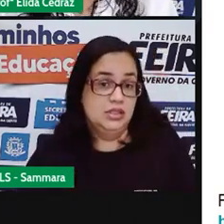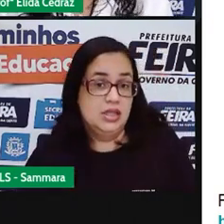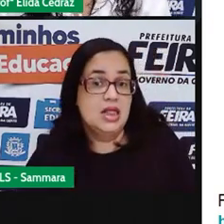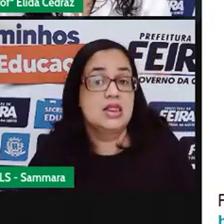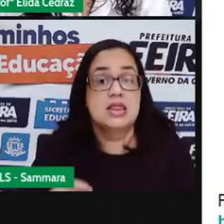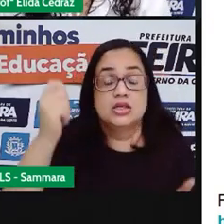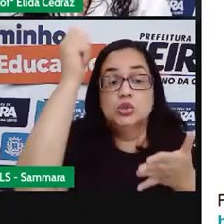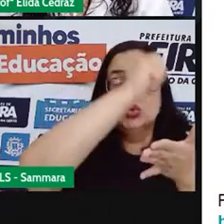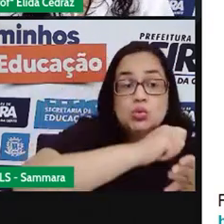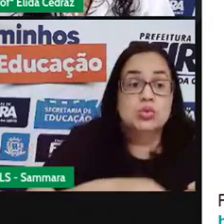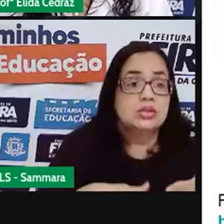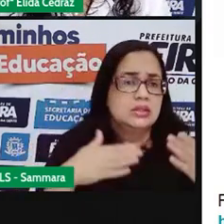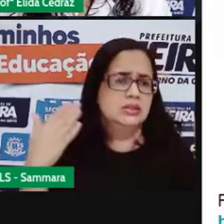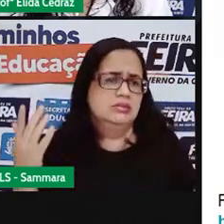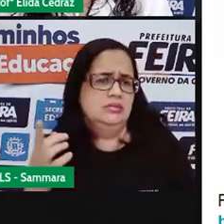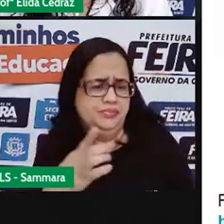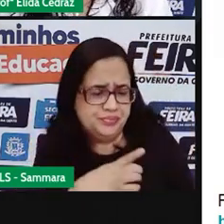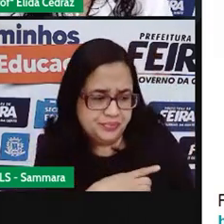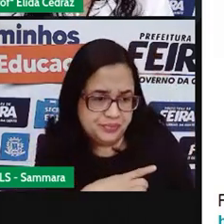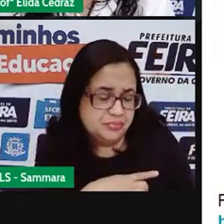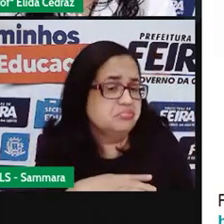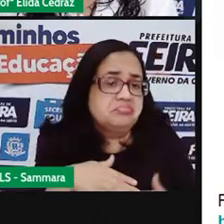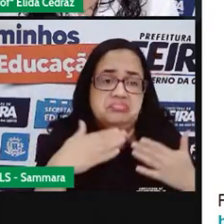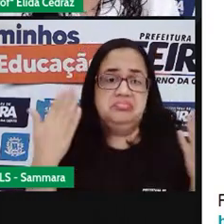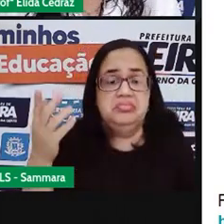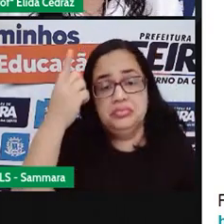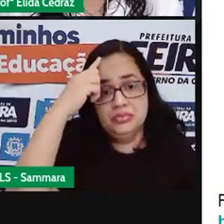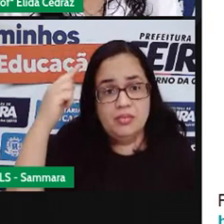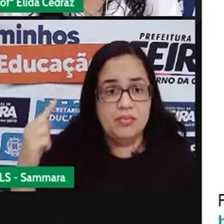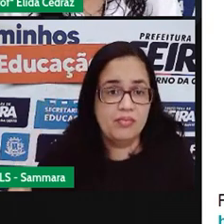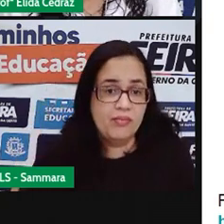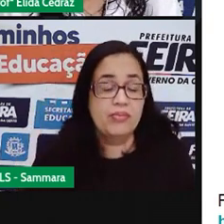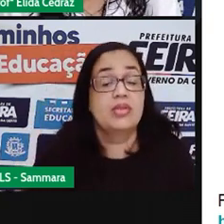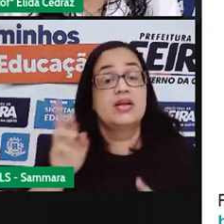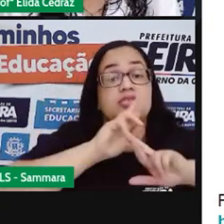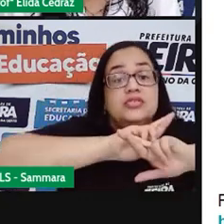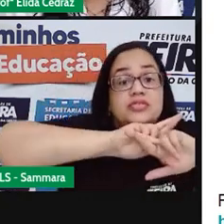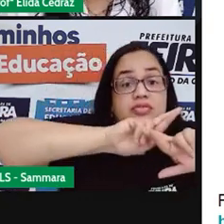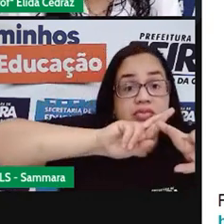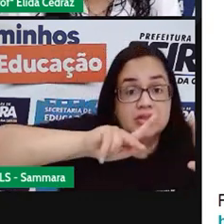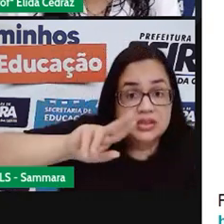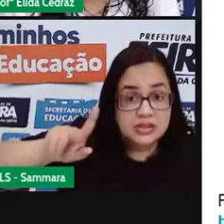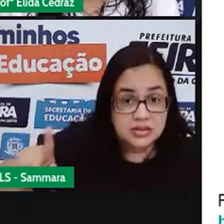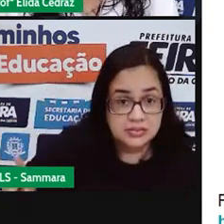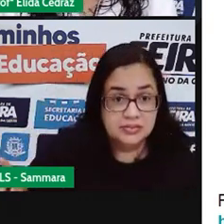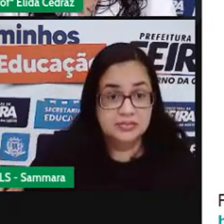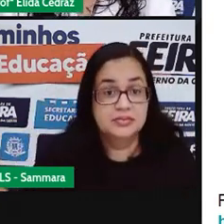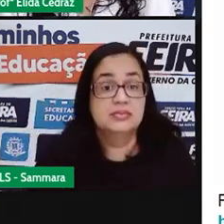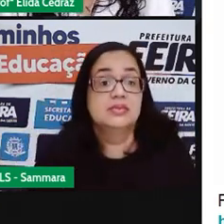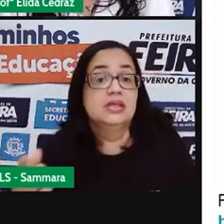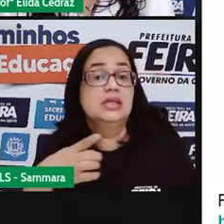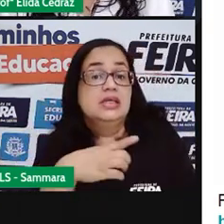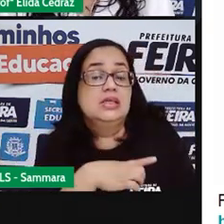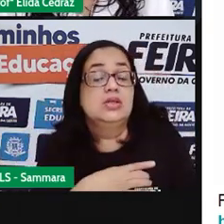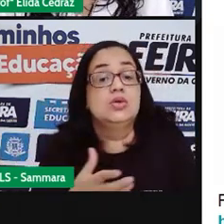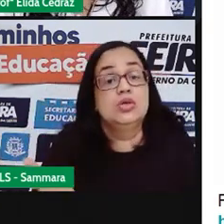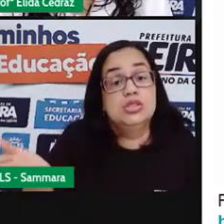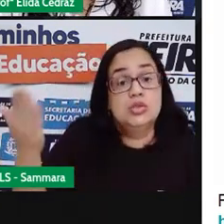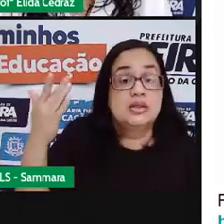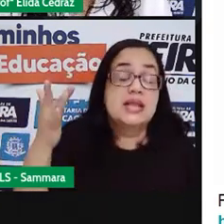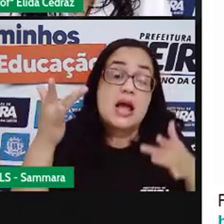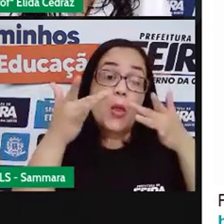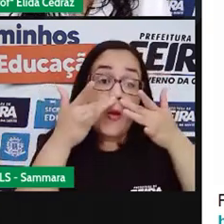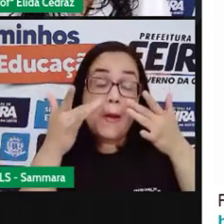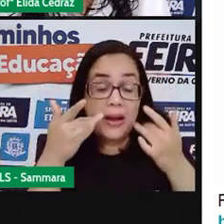registro de quem seria sido. Por diversas vezes, as sessões foram realizadas no